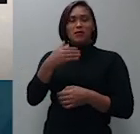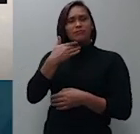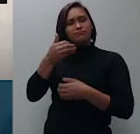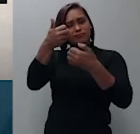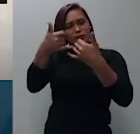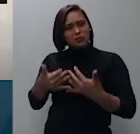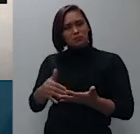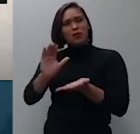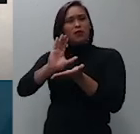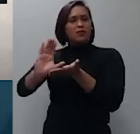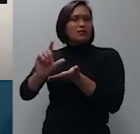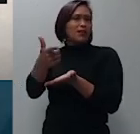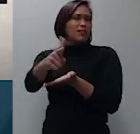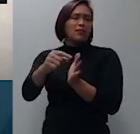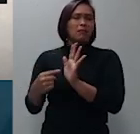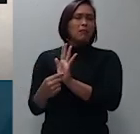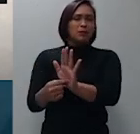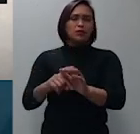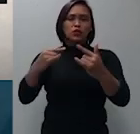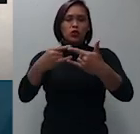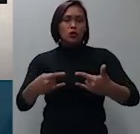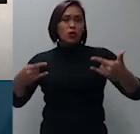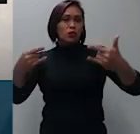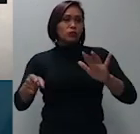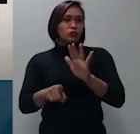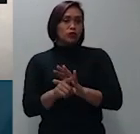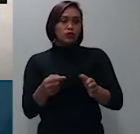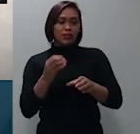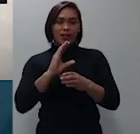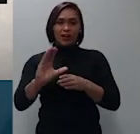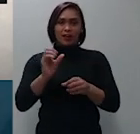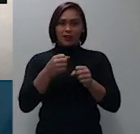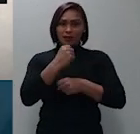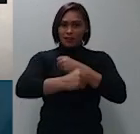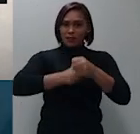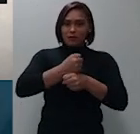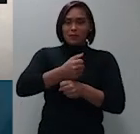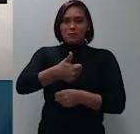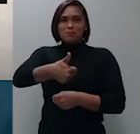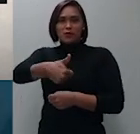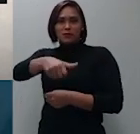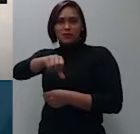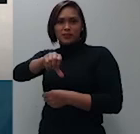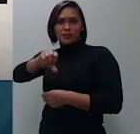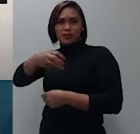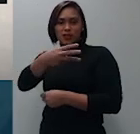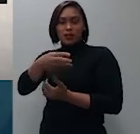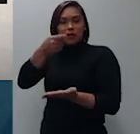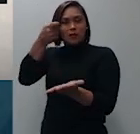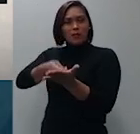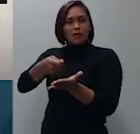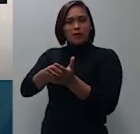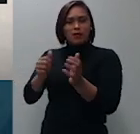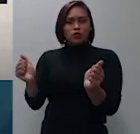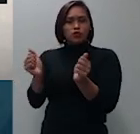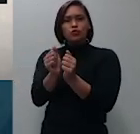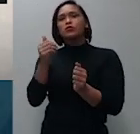apresentou o cheque emitido em 1993 para pagamento junto ao banco sacado